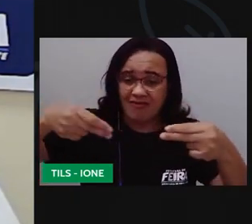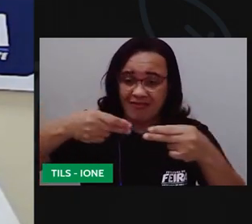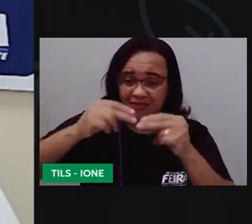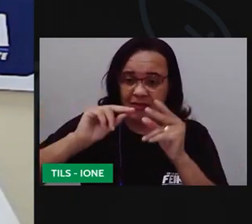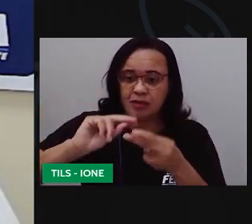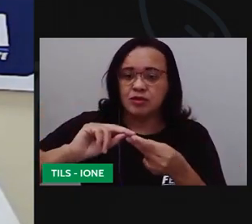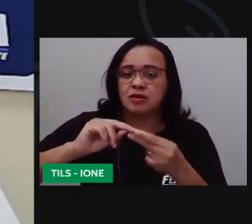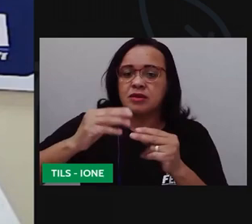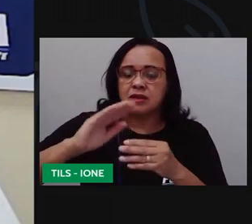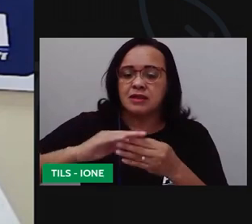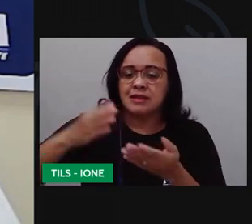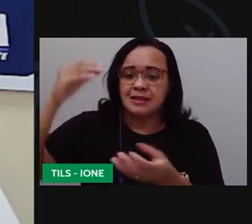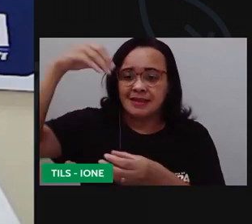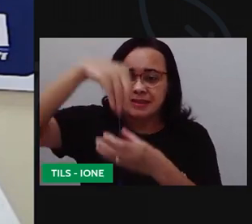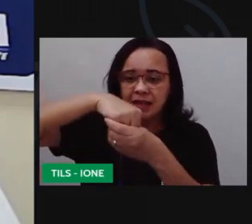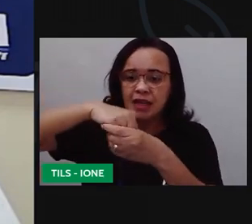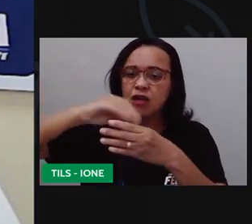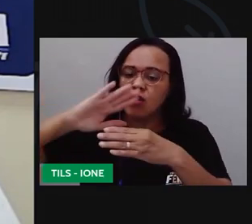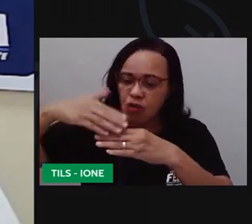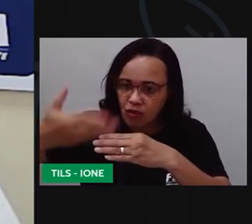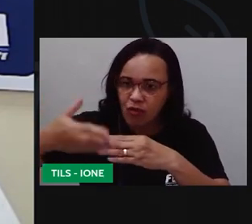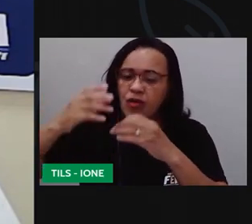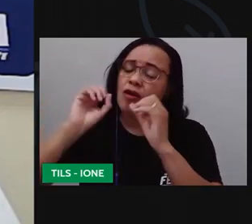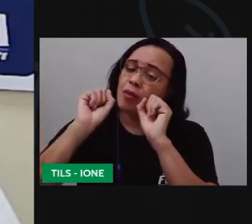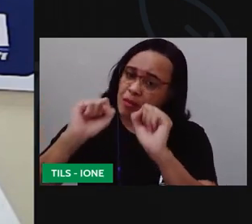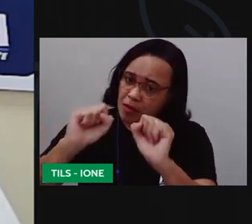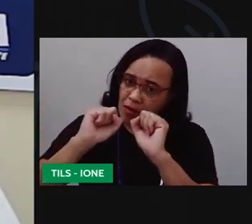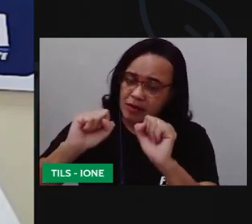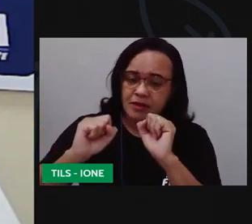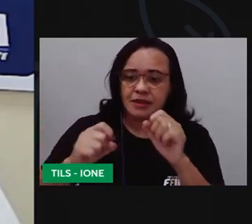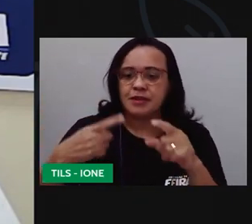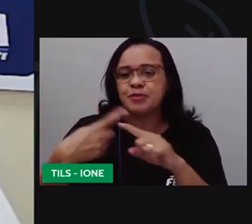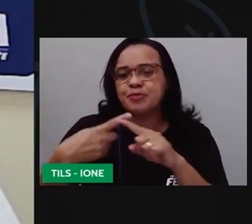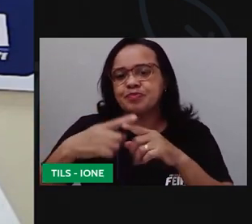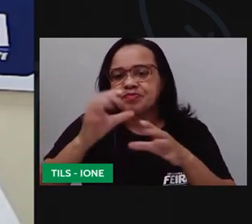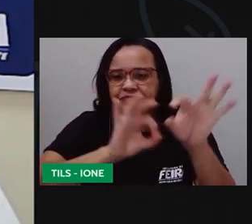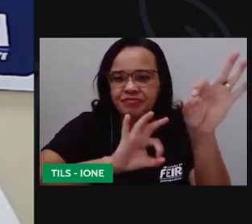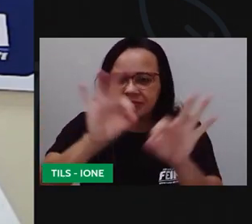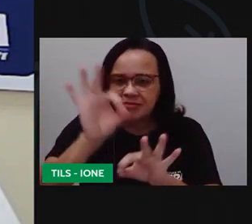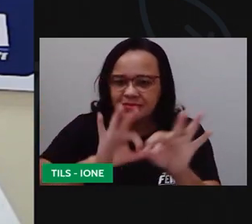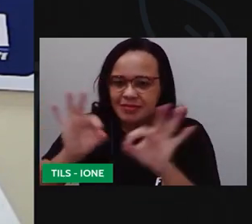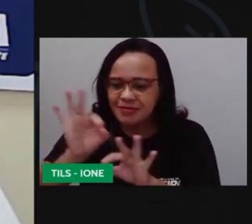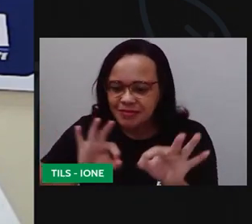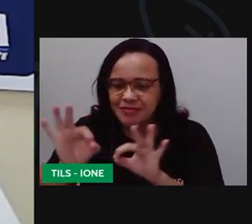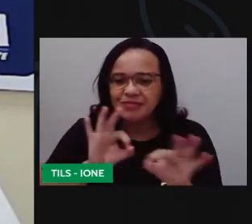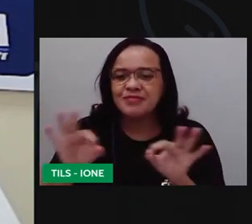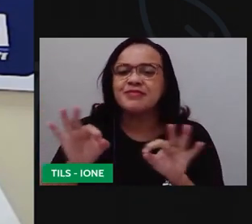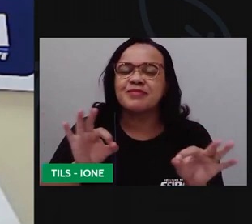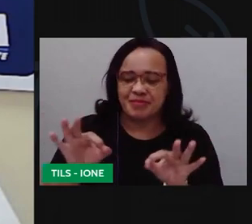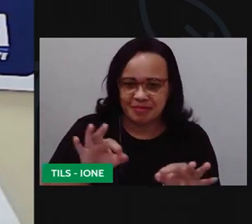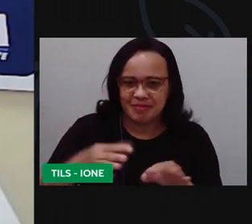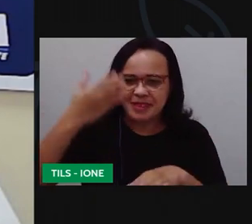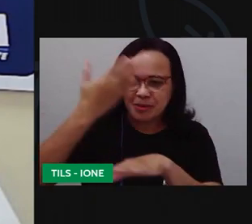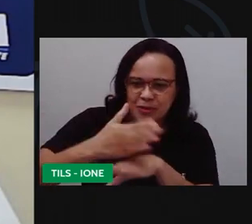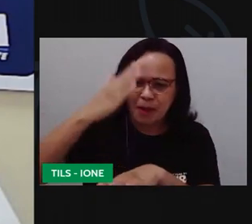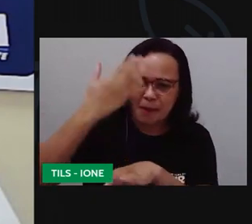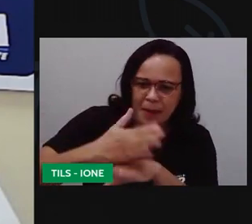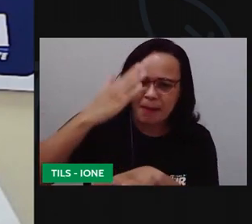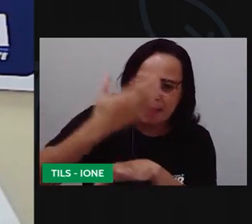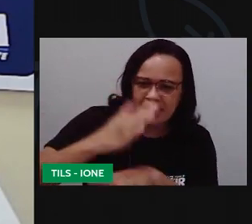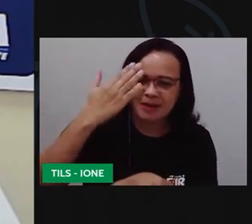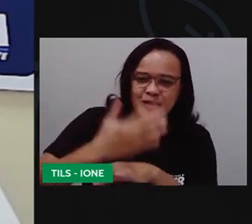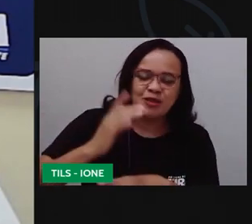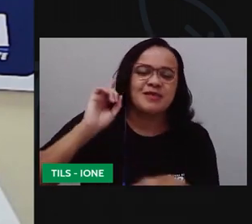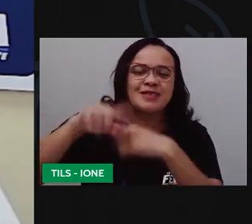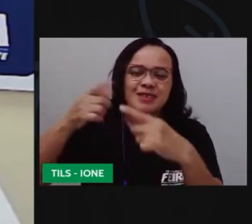colocar por dentro na verdade deixa ela um pouco mais arrumada mas você pode colocar por fora pratica pratica que uma hora vai